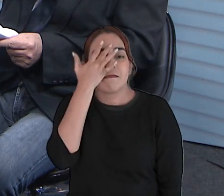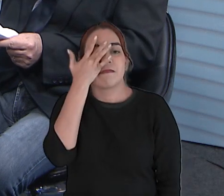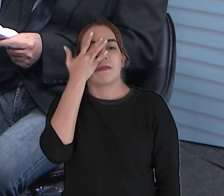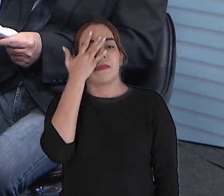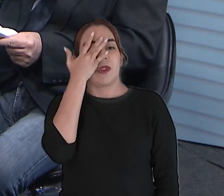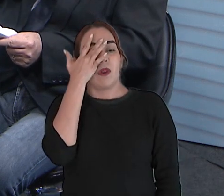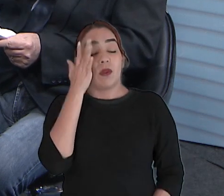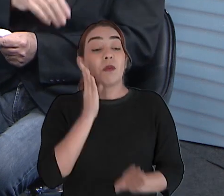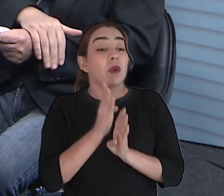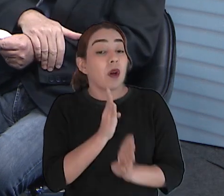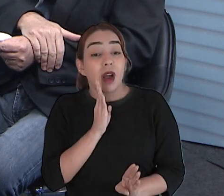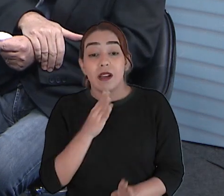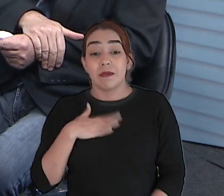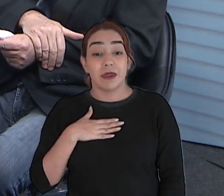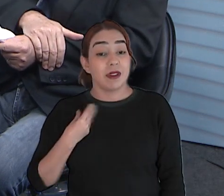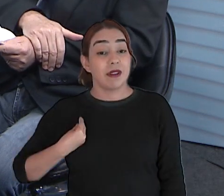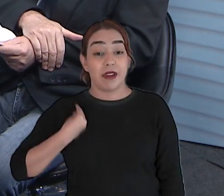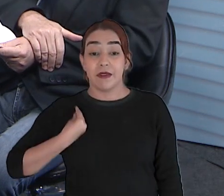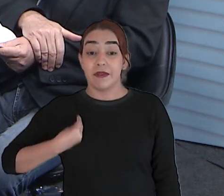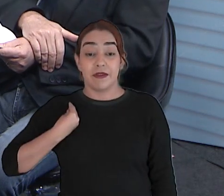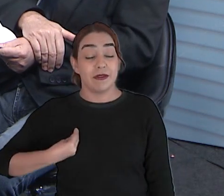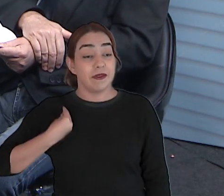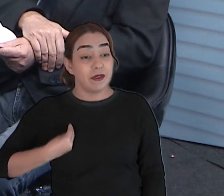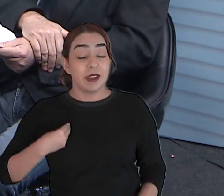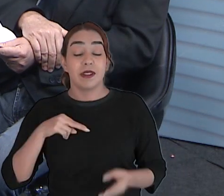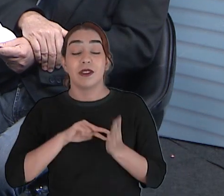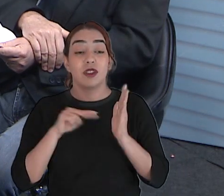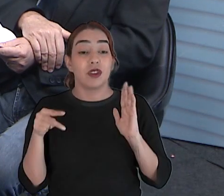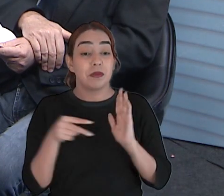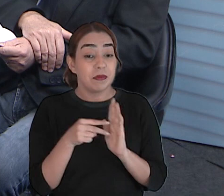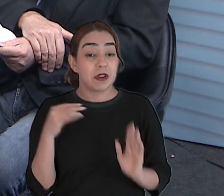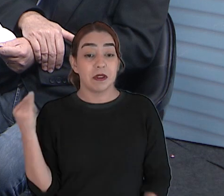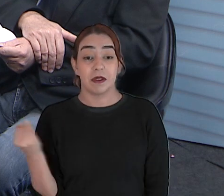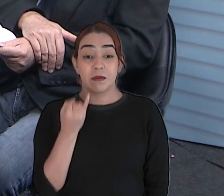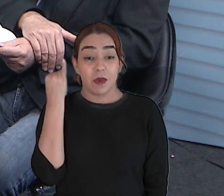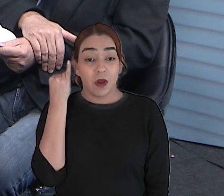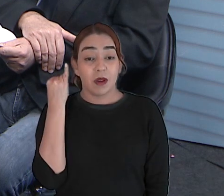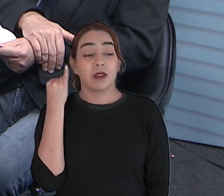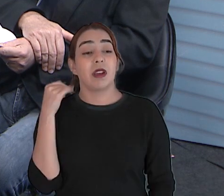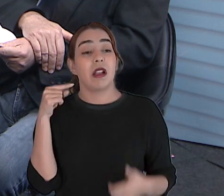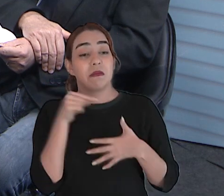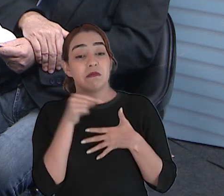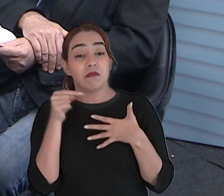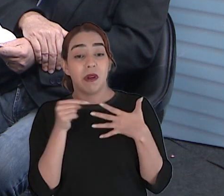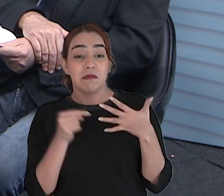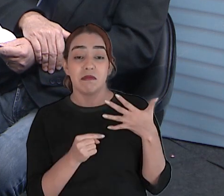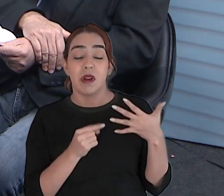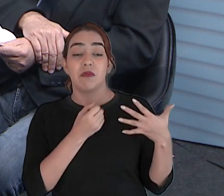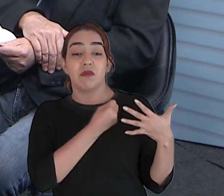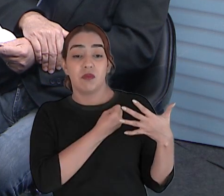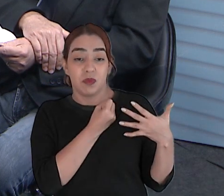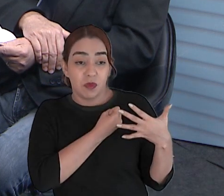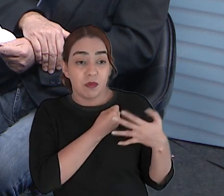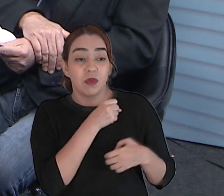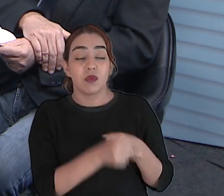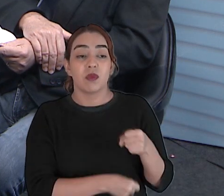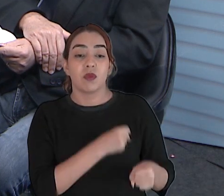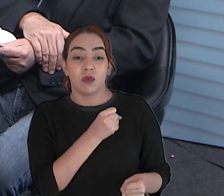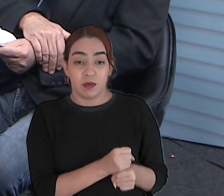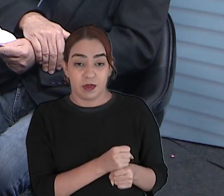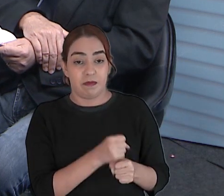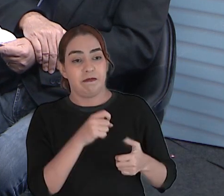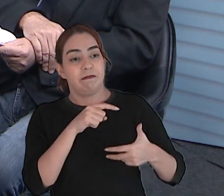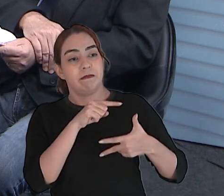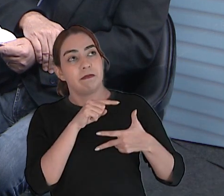marca muito a minha vida. Cada voto desse, 1.574, 2.525, foi as duas que a gente